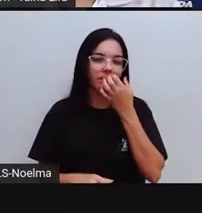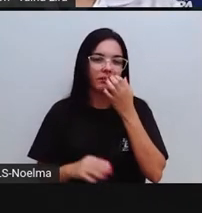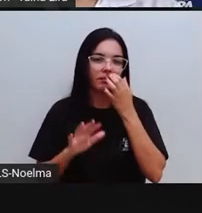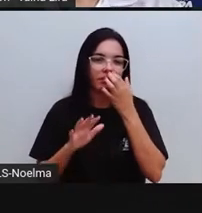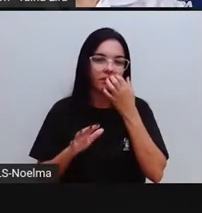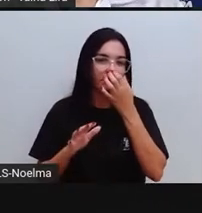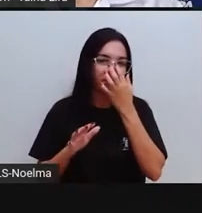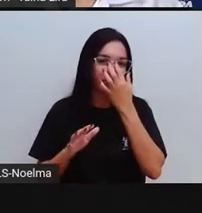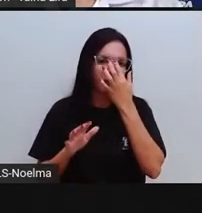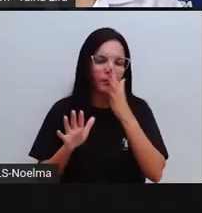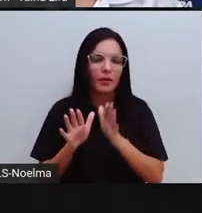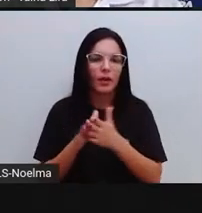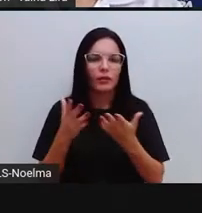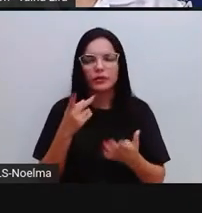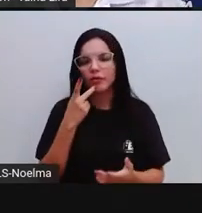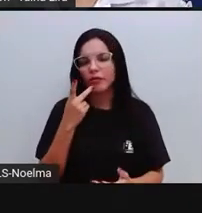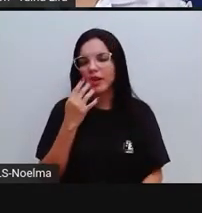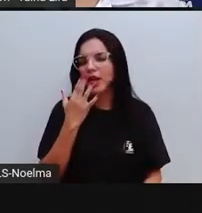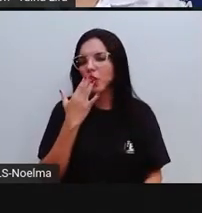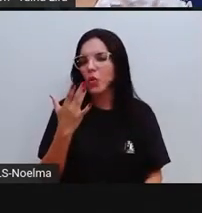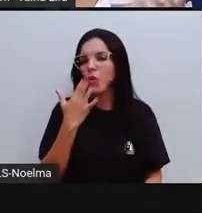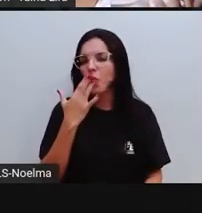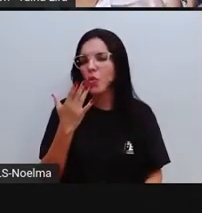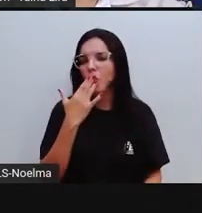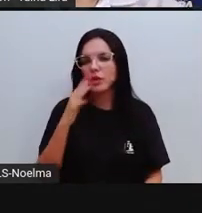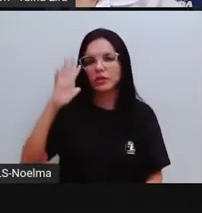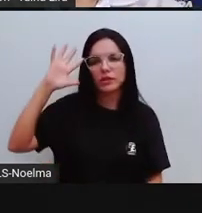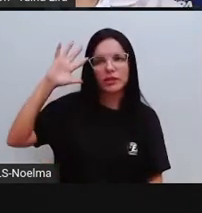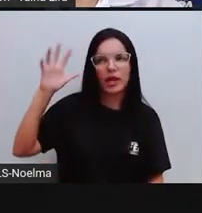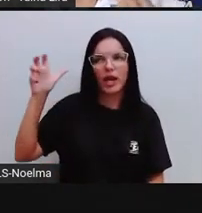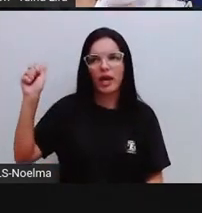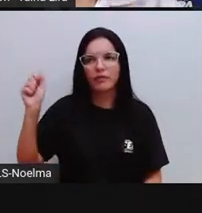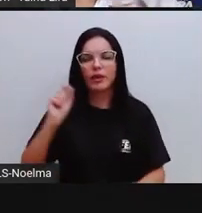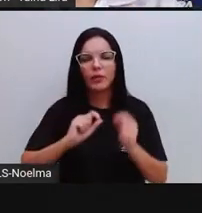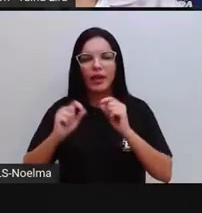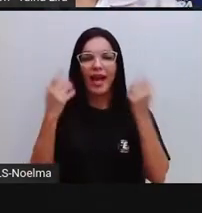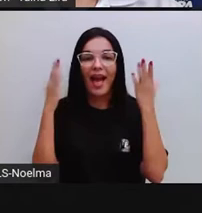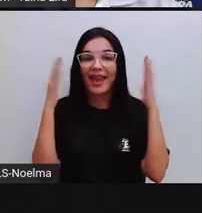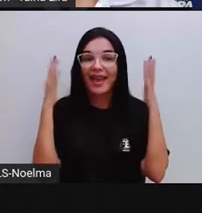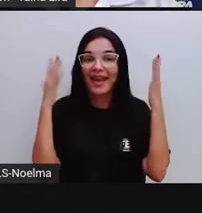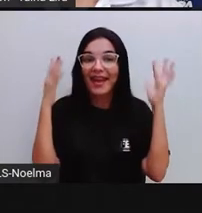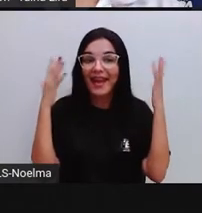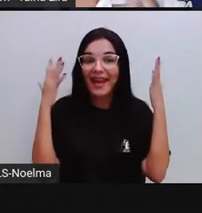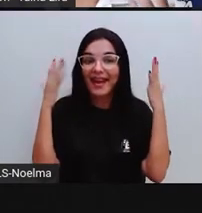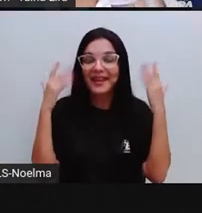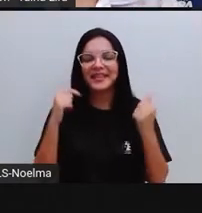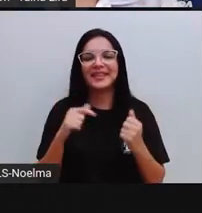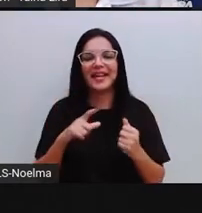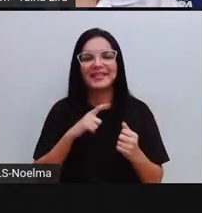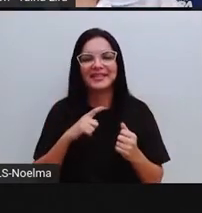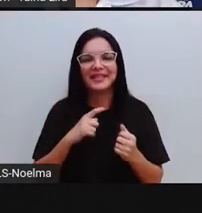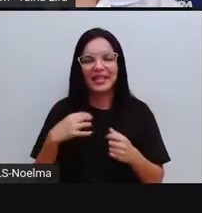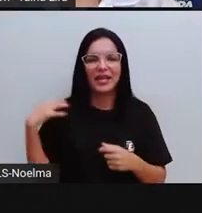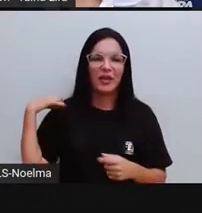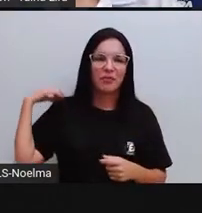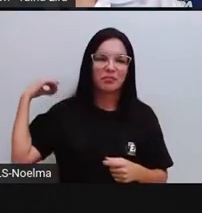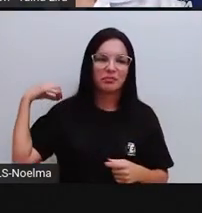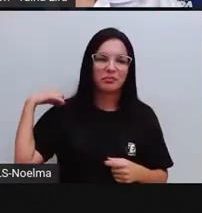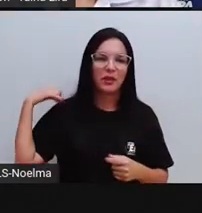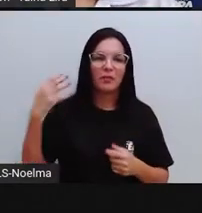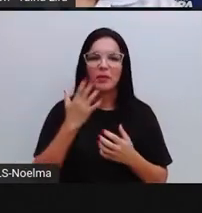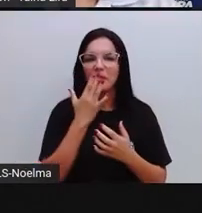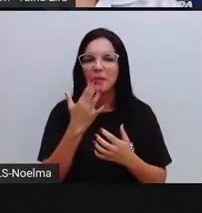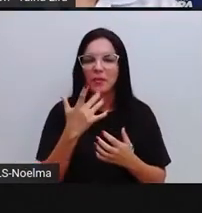cores, as cores são cores alegres. Lembra que a Pró falou? São estampas também alegres.